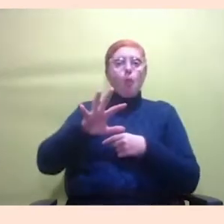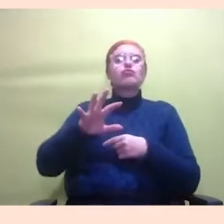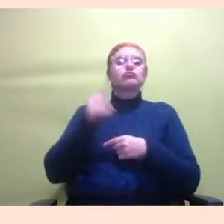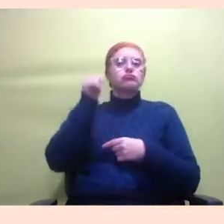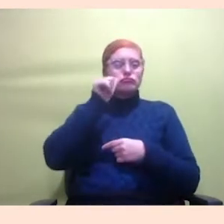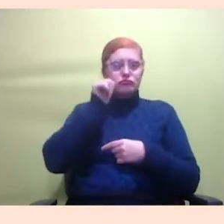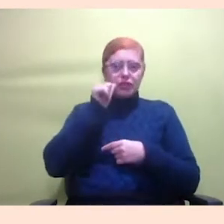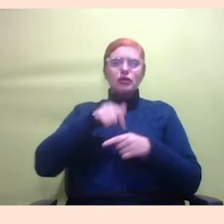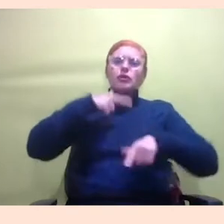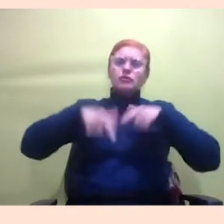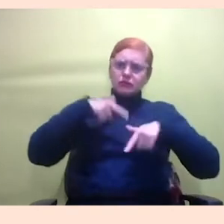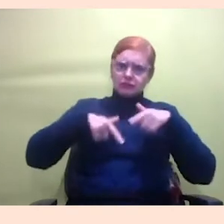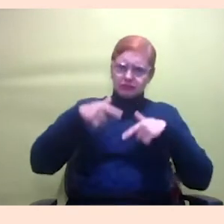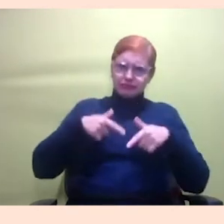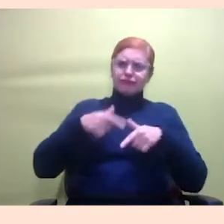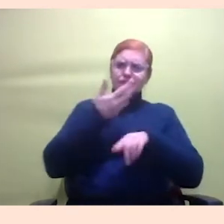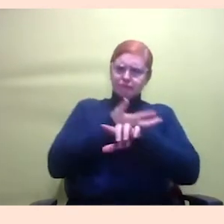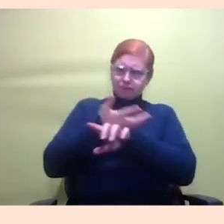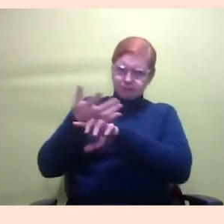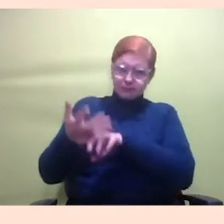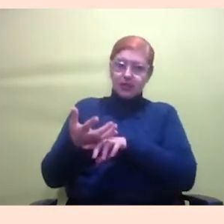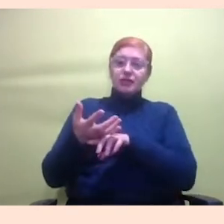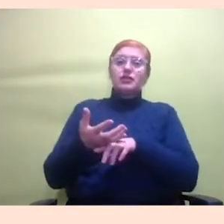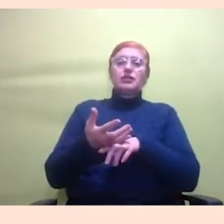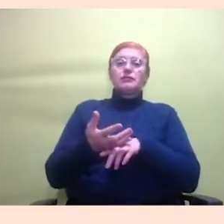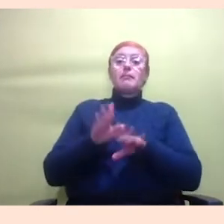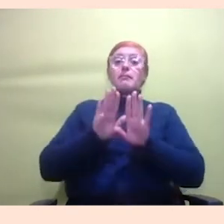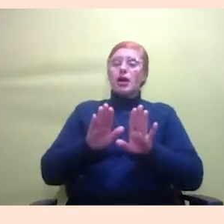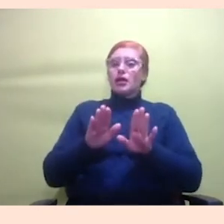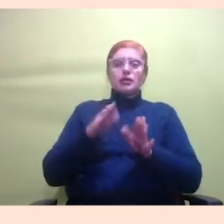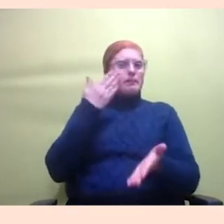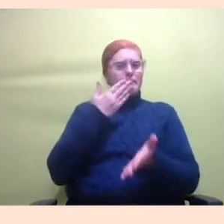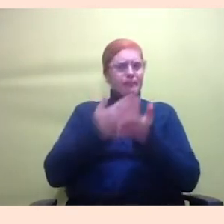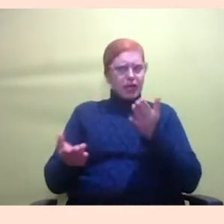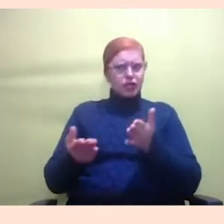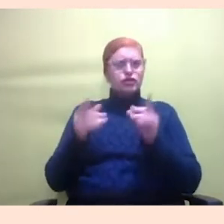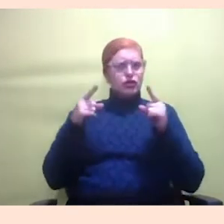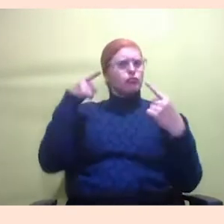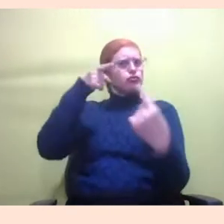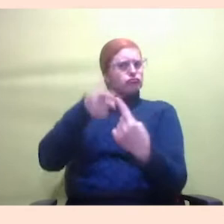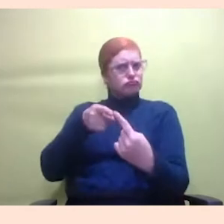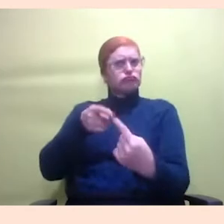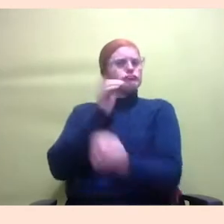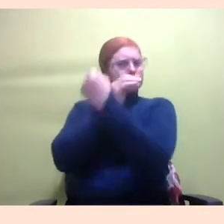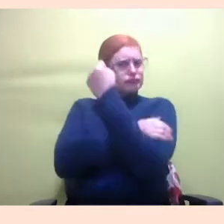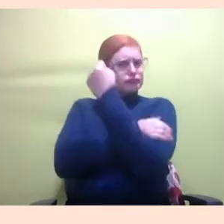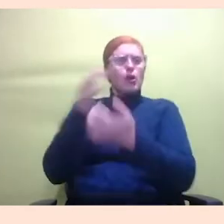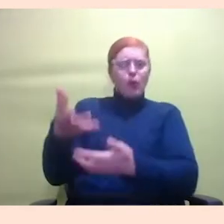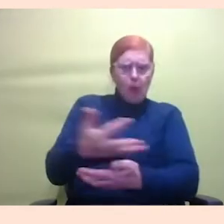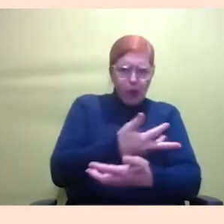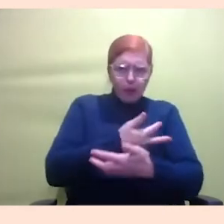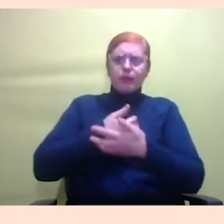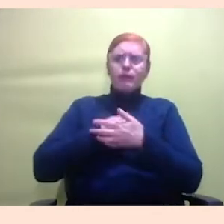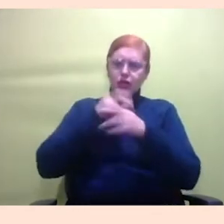multidisciplinar, mas sem perder o viés da perspectiva feminista, do acolhimento diferenciado, da não revitimização, e isso fez muita diferença.